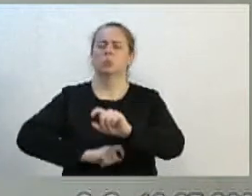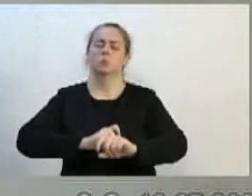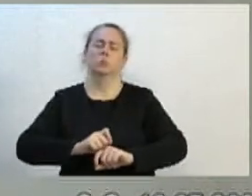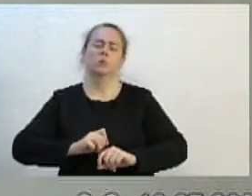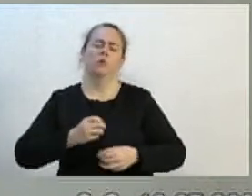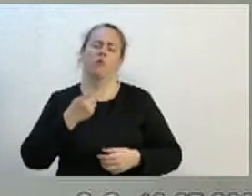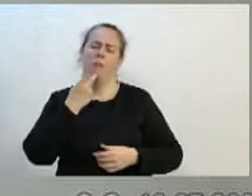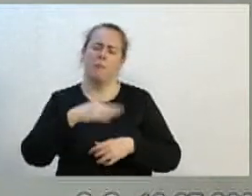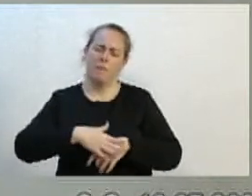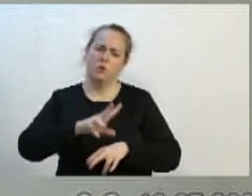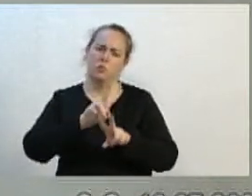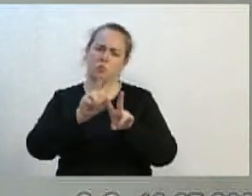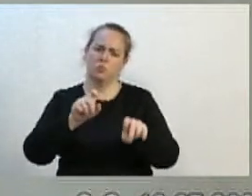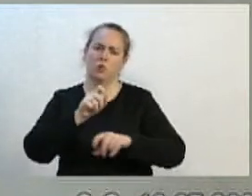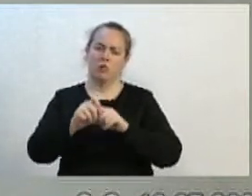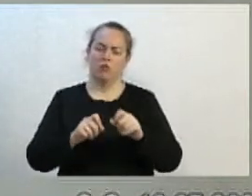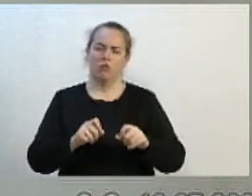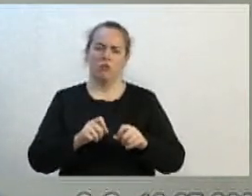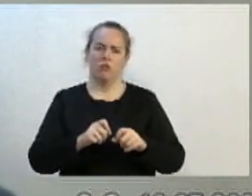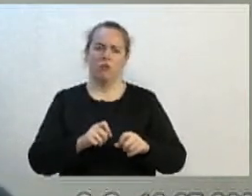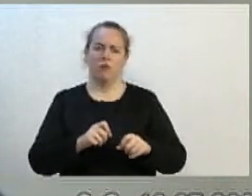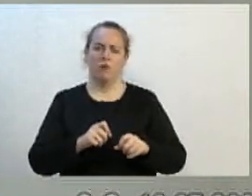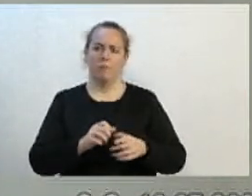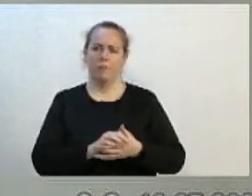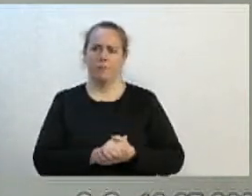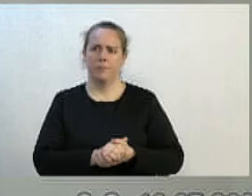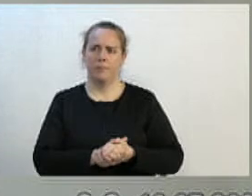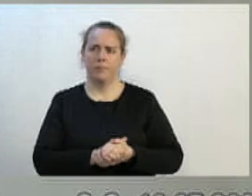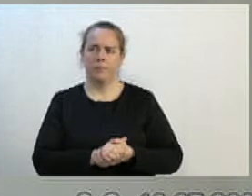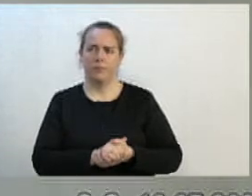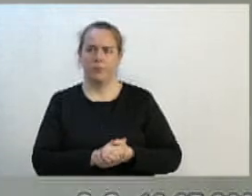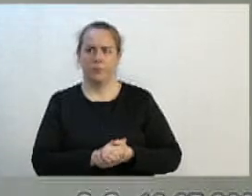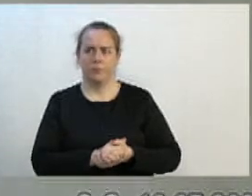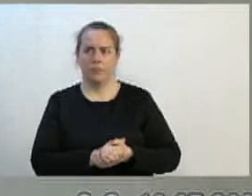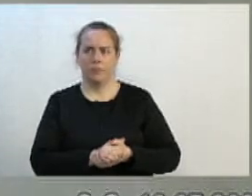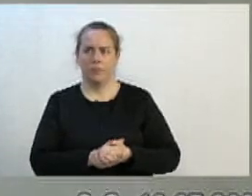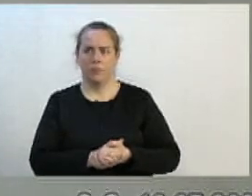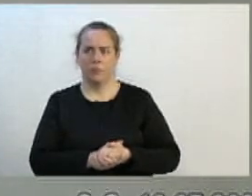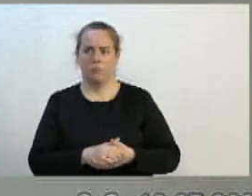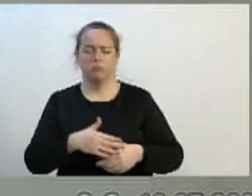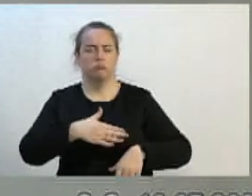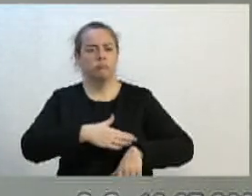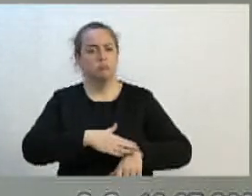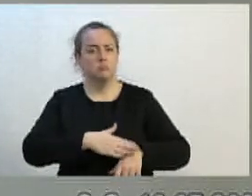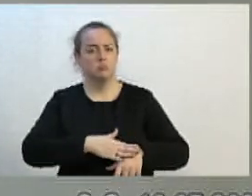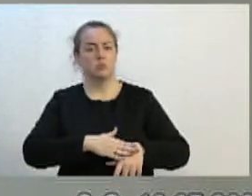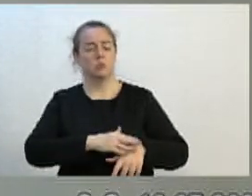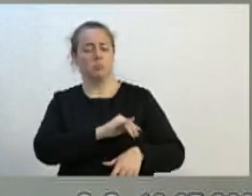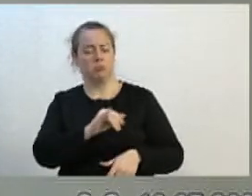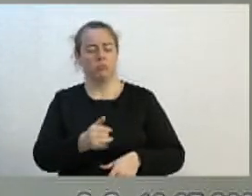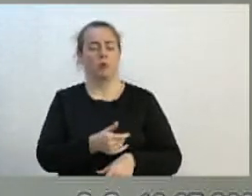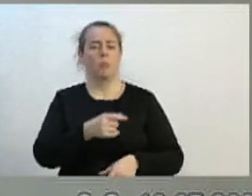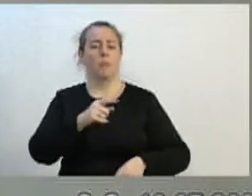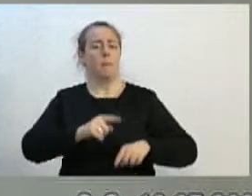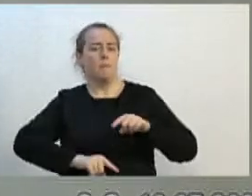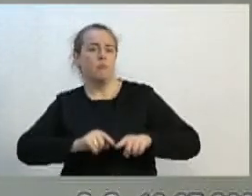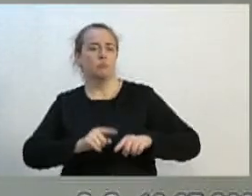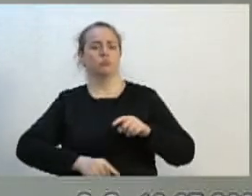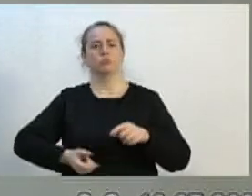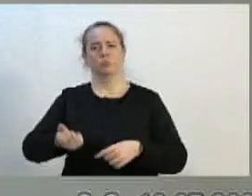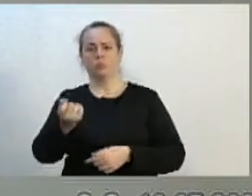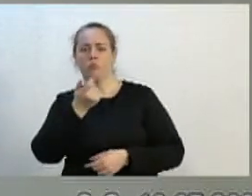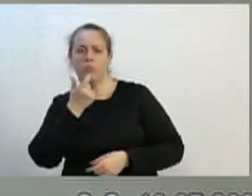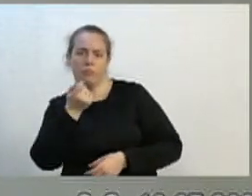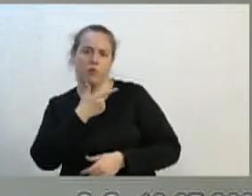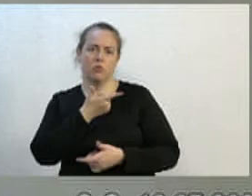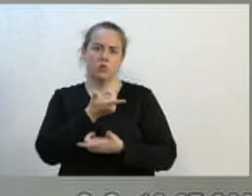que aumenta dos seus produtos e dos medicamentos